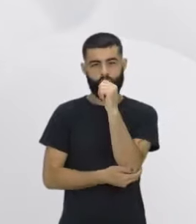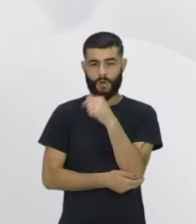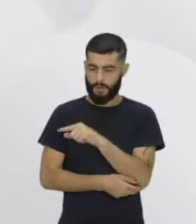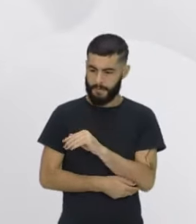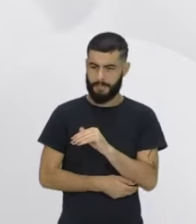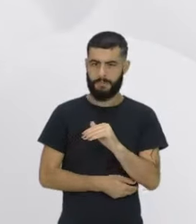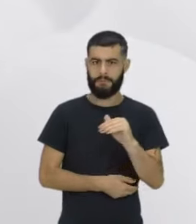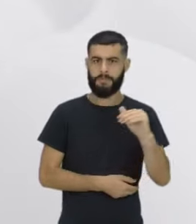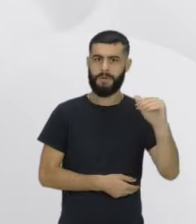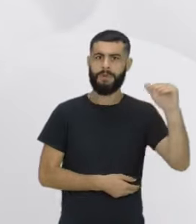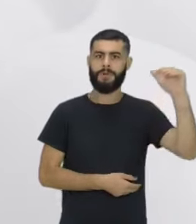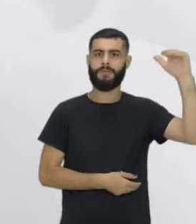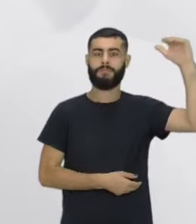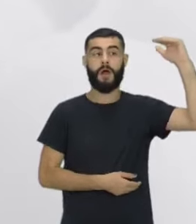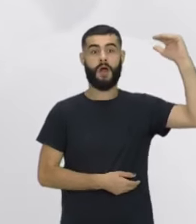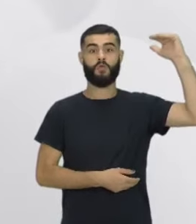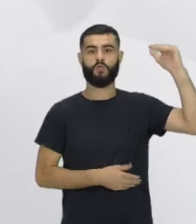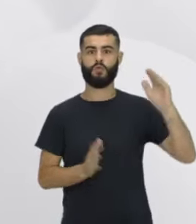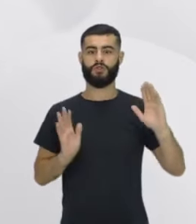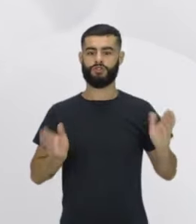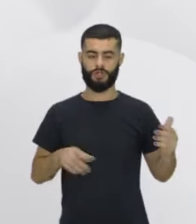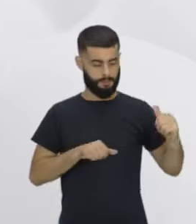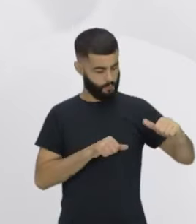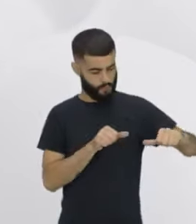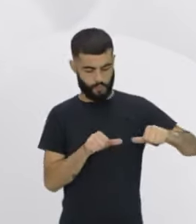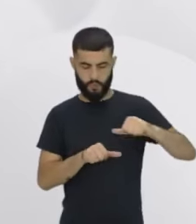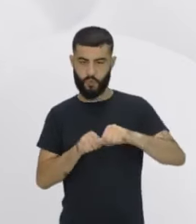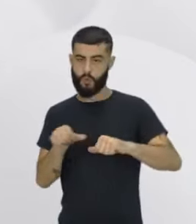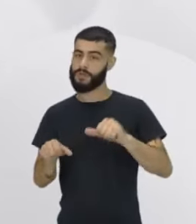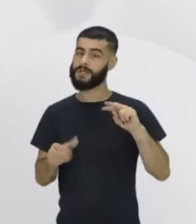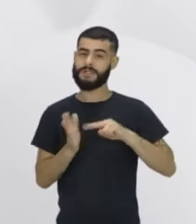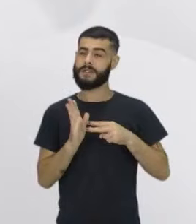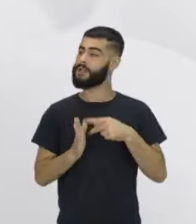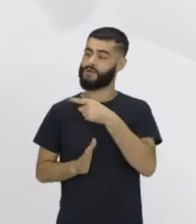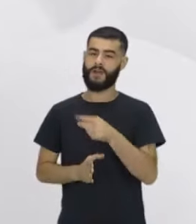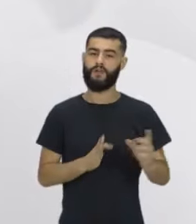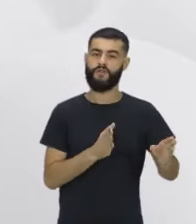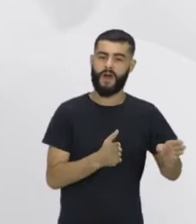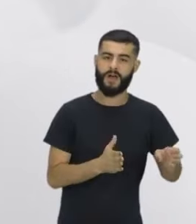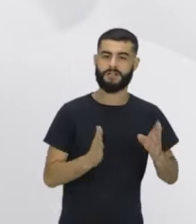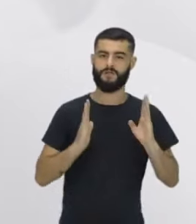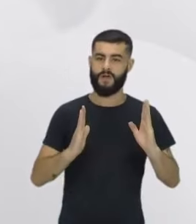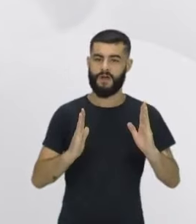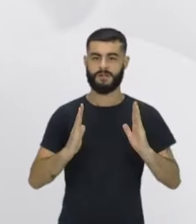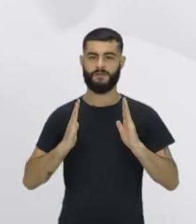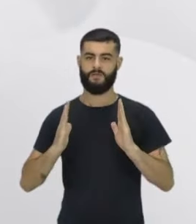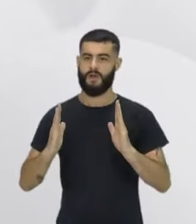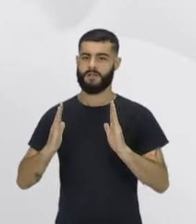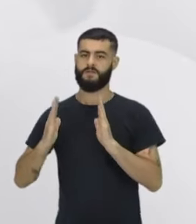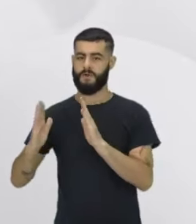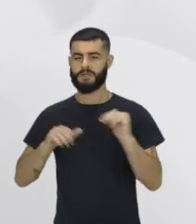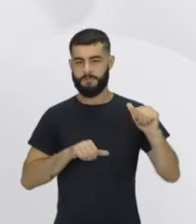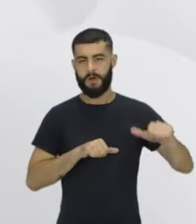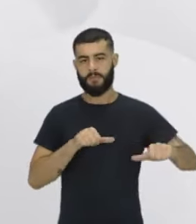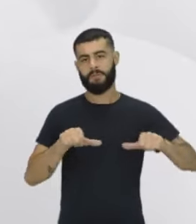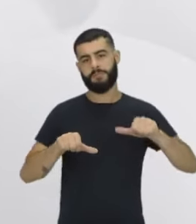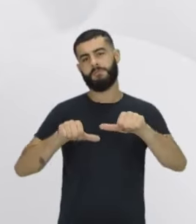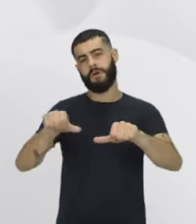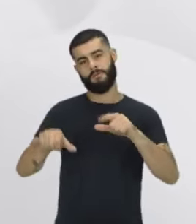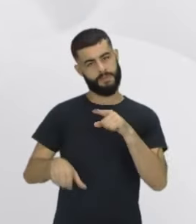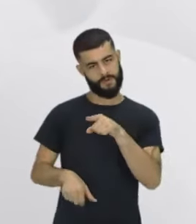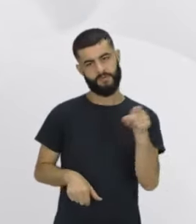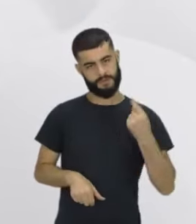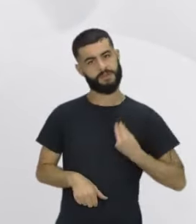momento aí inserida na sociedade. São várias fases que nós estamos, vocês estão em uma parte aí dessa fase. E aí a gente pensa,